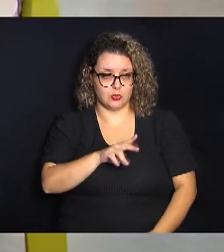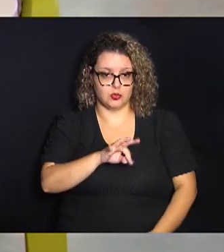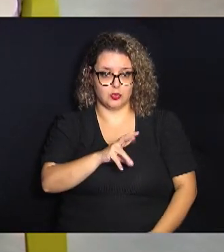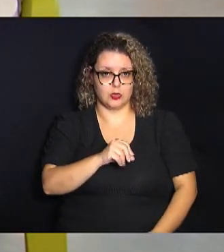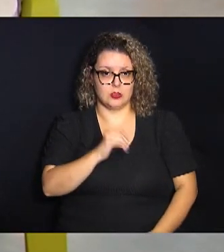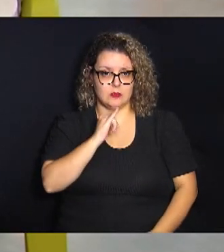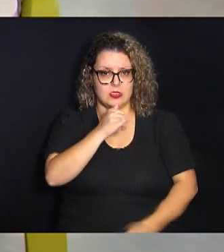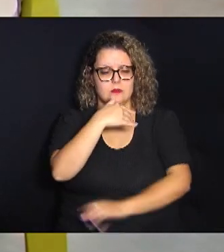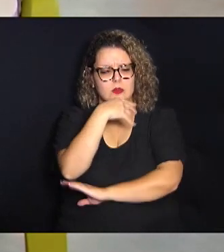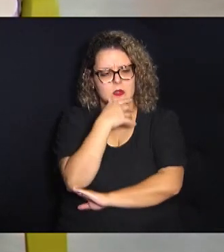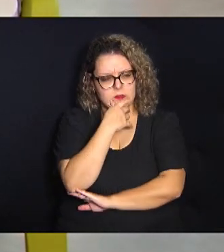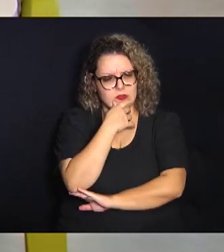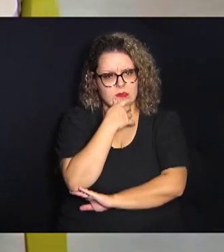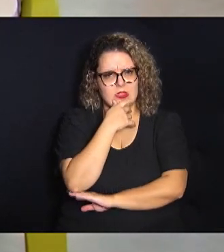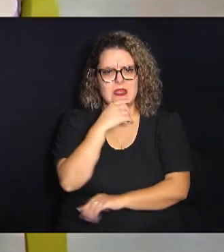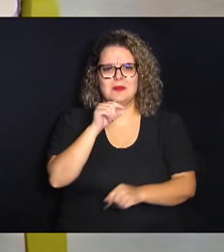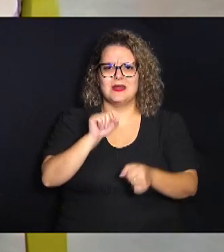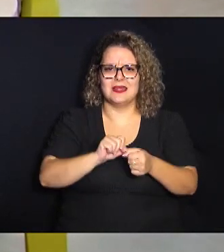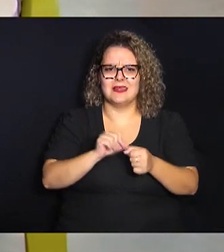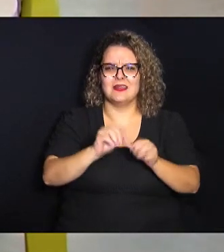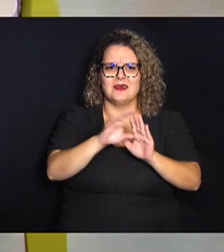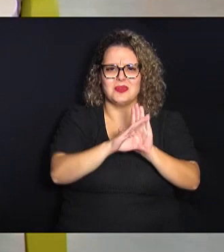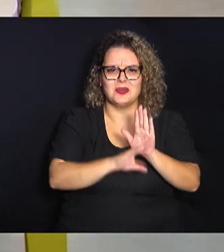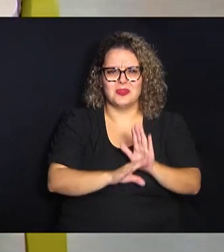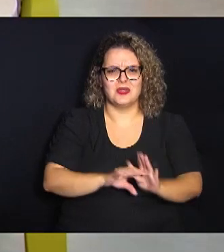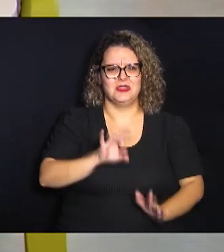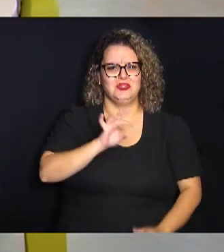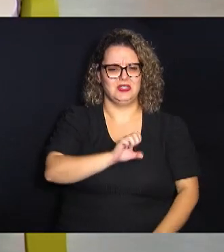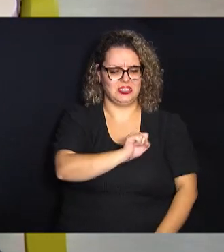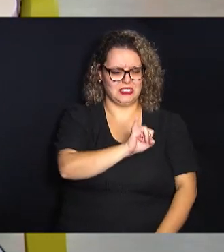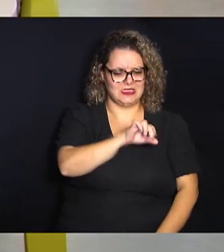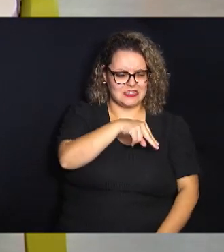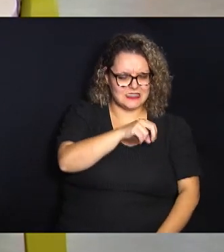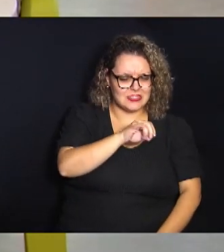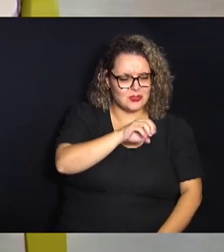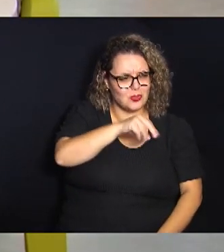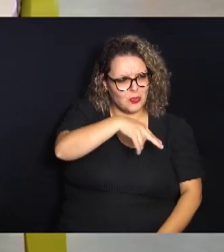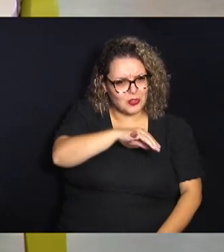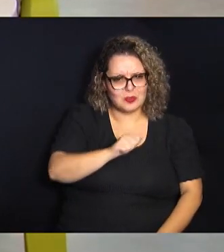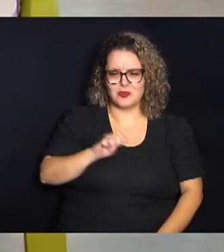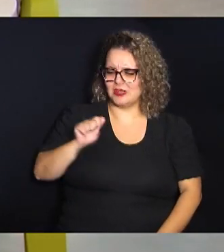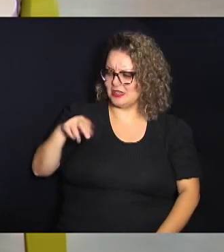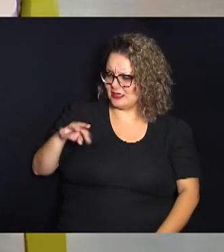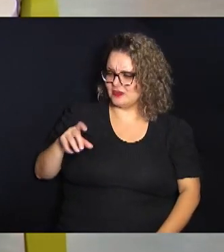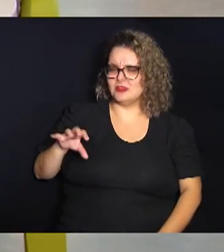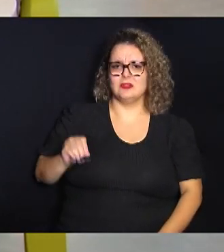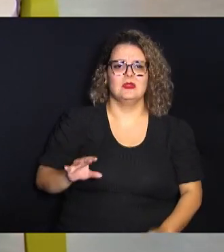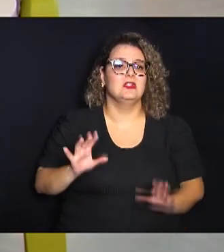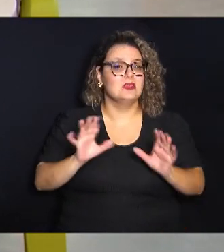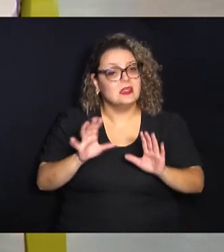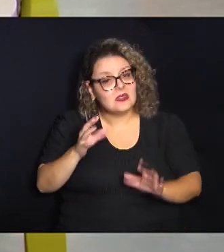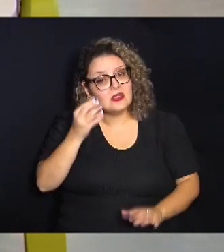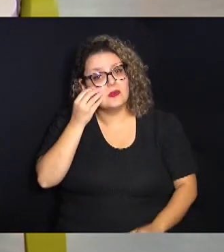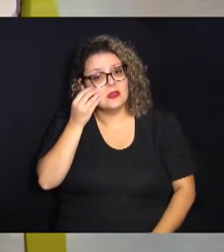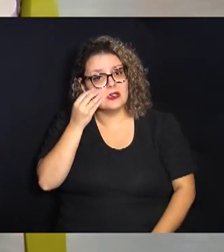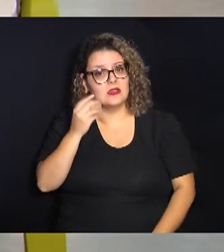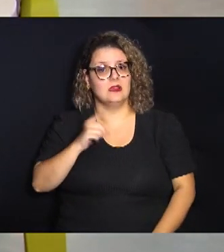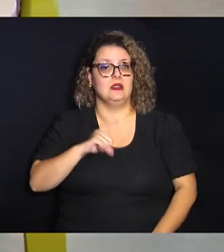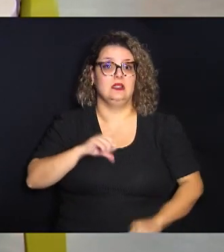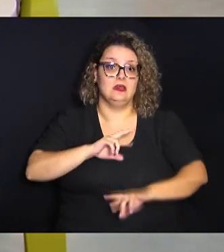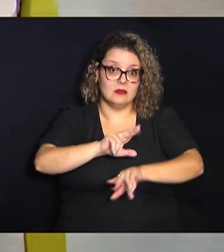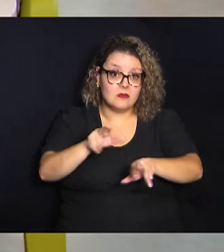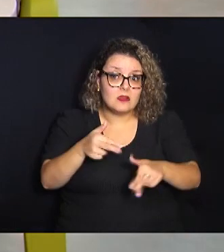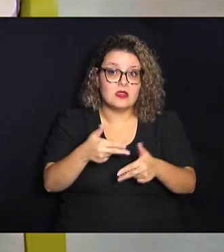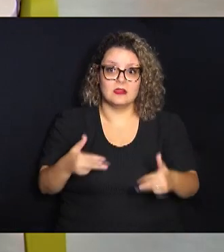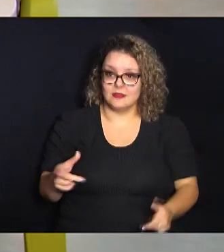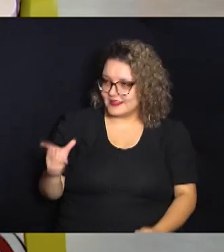mas a gente vai fazer um quadro inteiro só de sinônimo e antônimo ela falou não André tem muita coisa